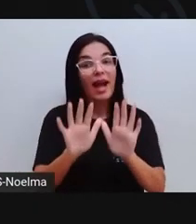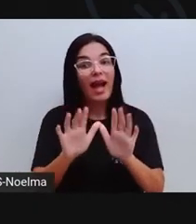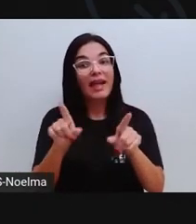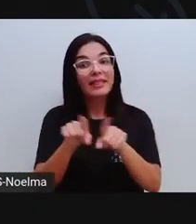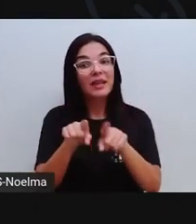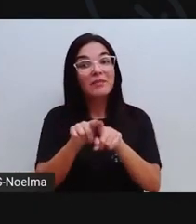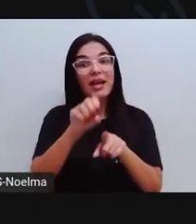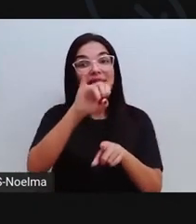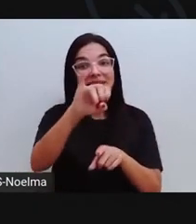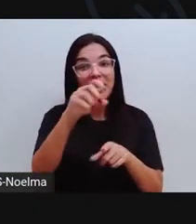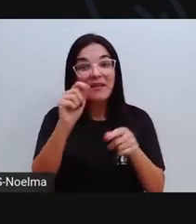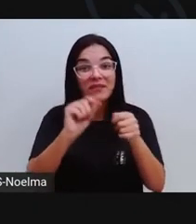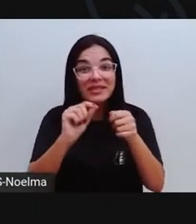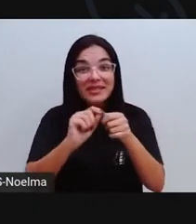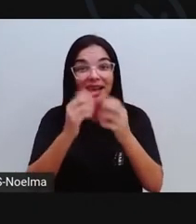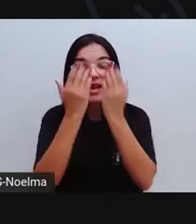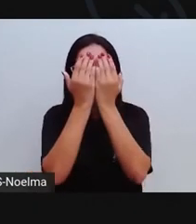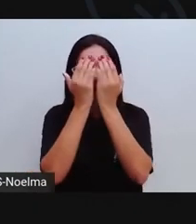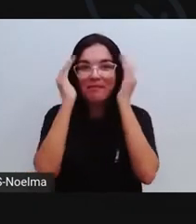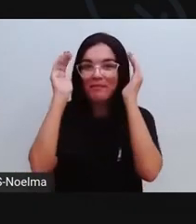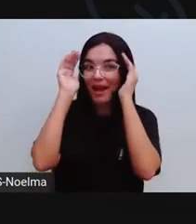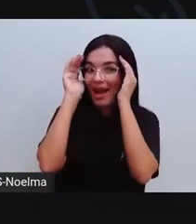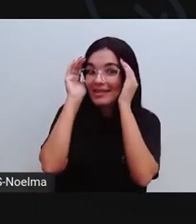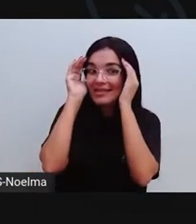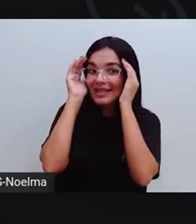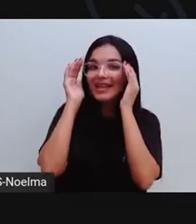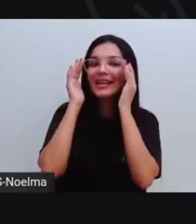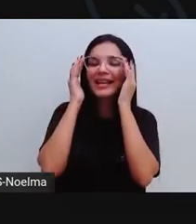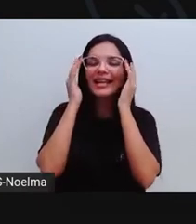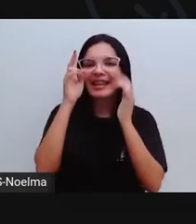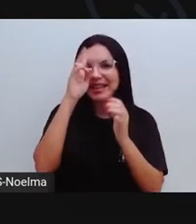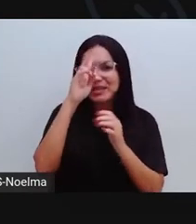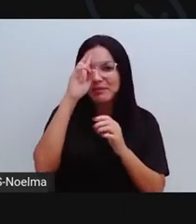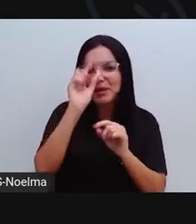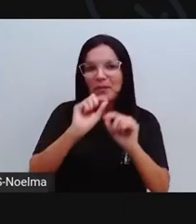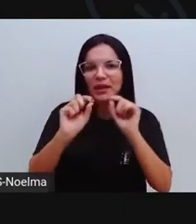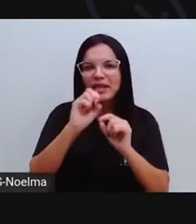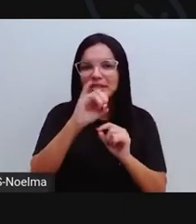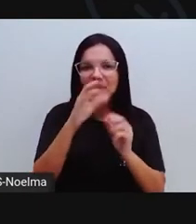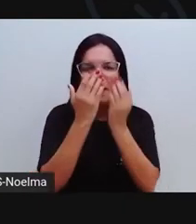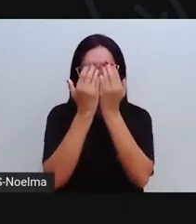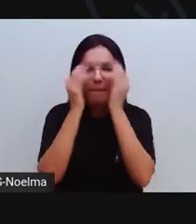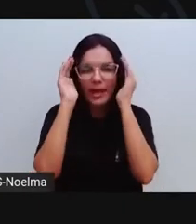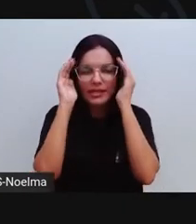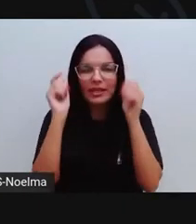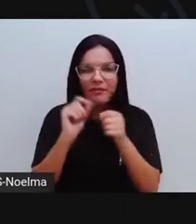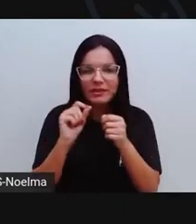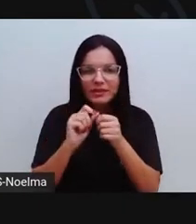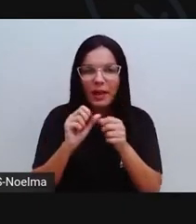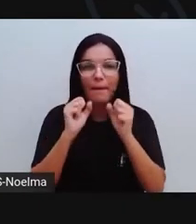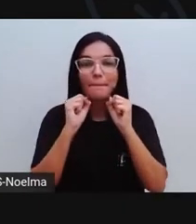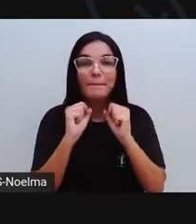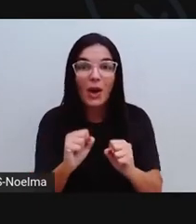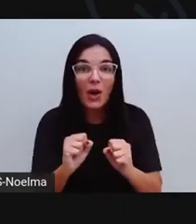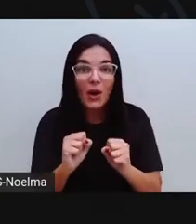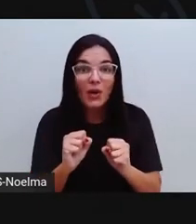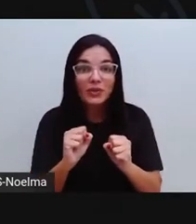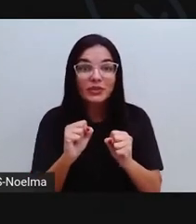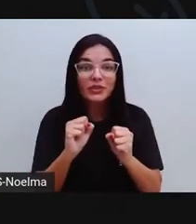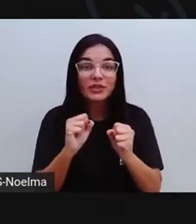quem fizer a máscara, ó, a Pró já ia esquecendo, mas agora eu lembrei, quem fizer a máscara africana, tá?